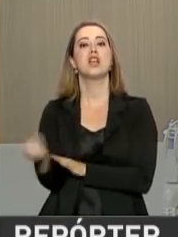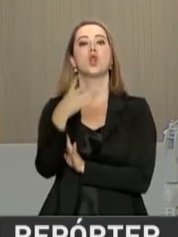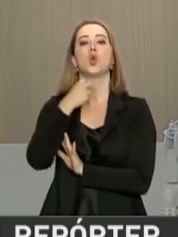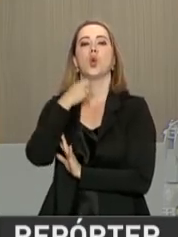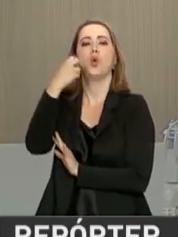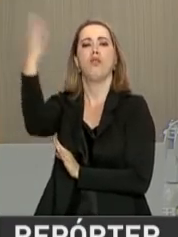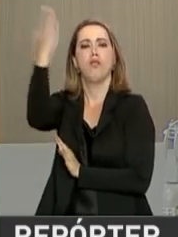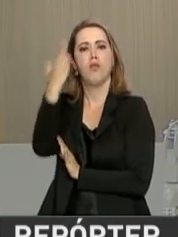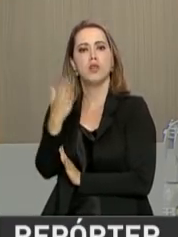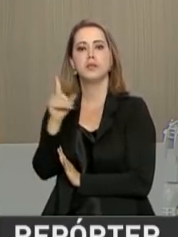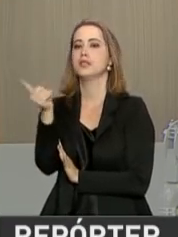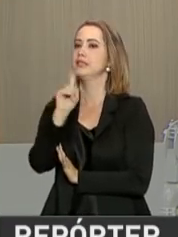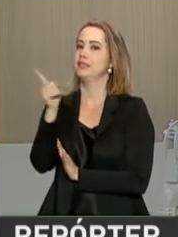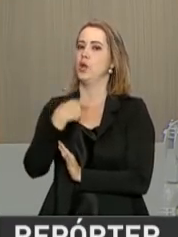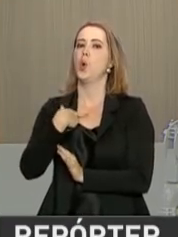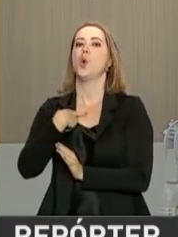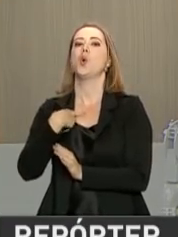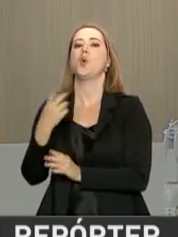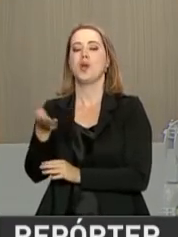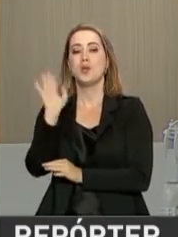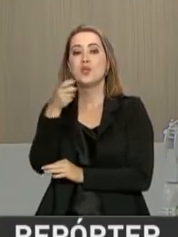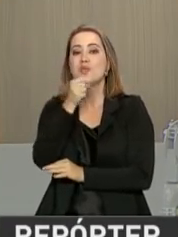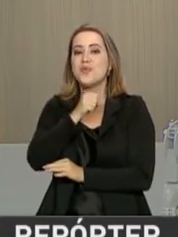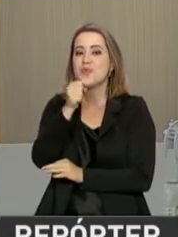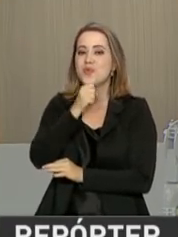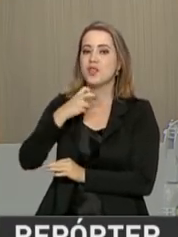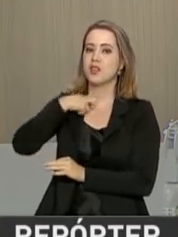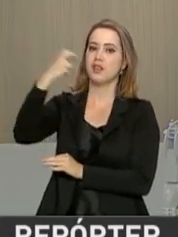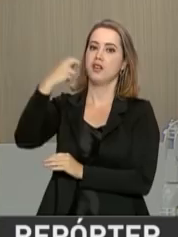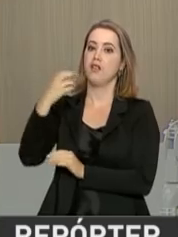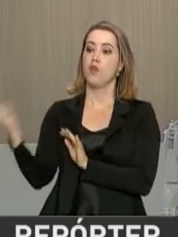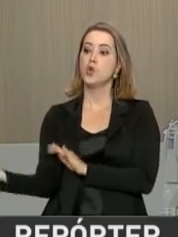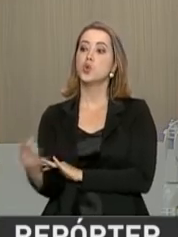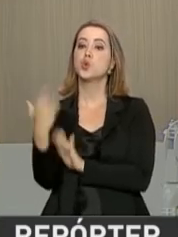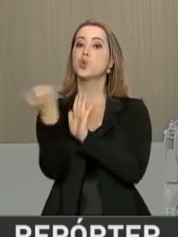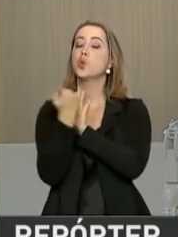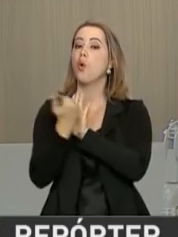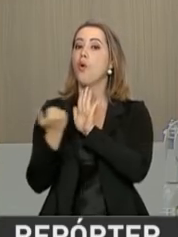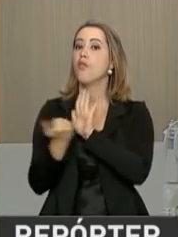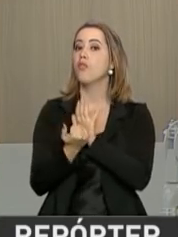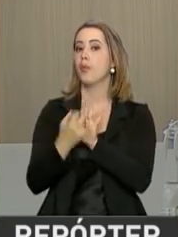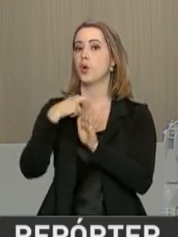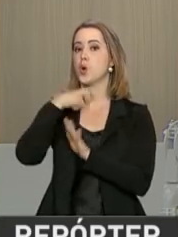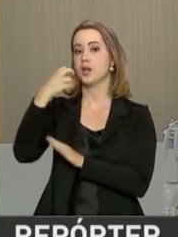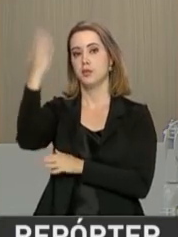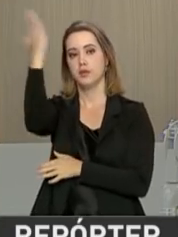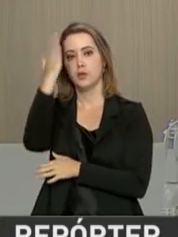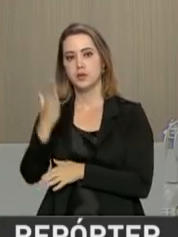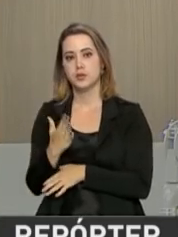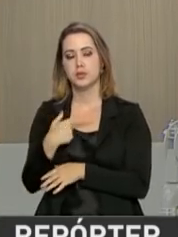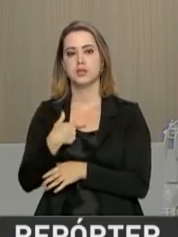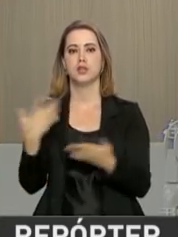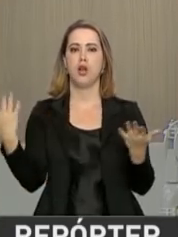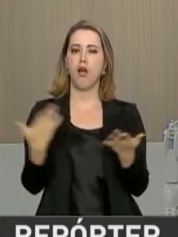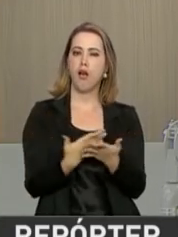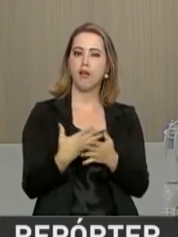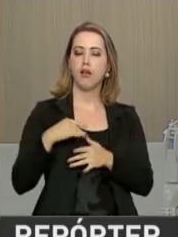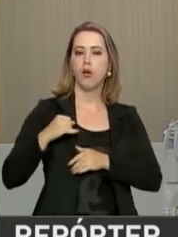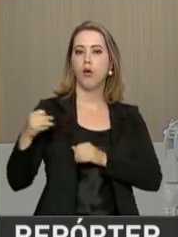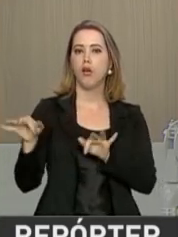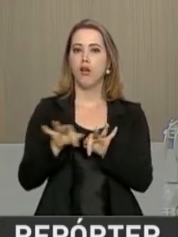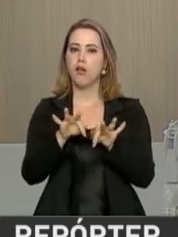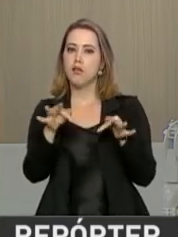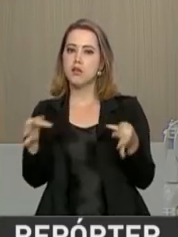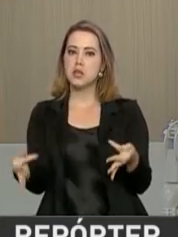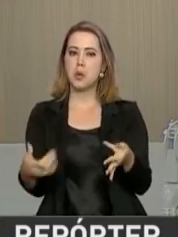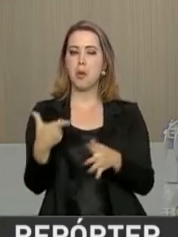voz de uma nova voz do Brasil. E é importante que se diga, Zé, que a voz vem um pouco mais solta, um pouco mais